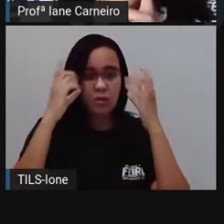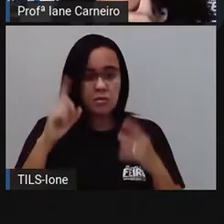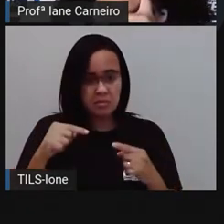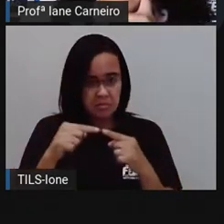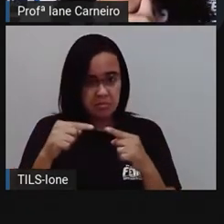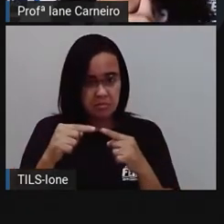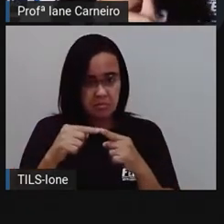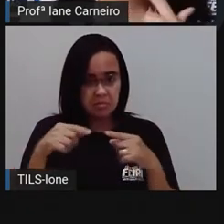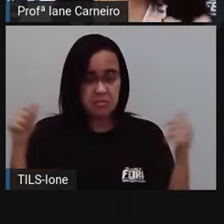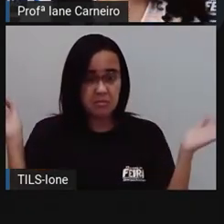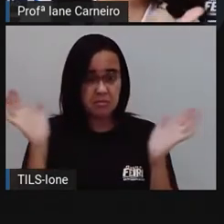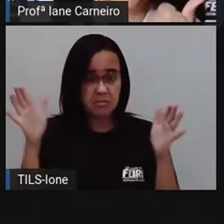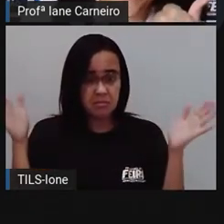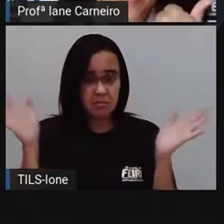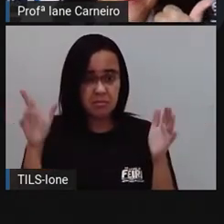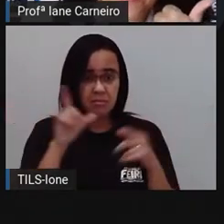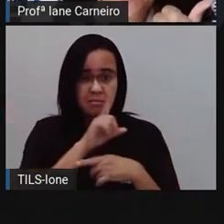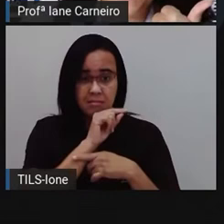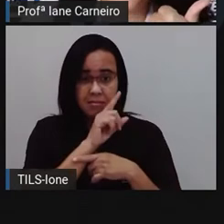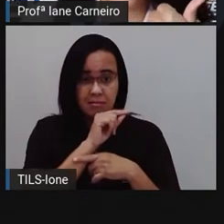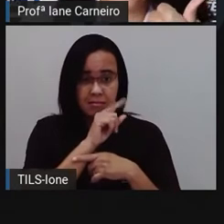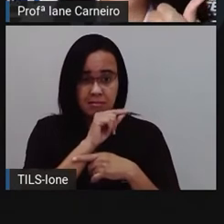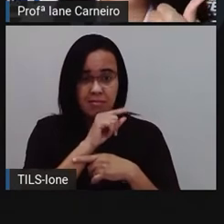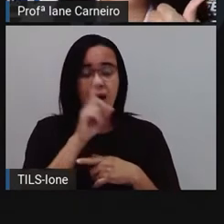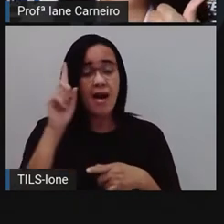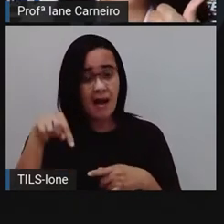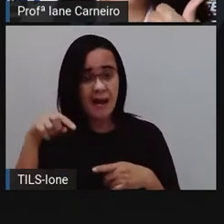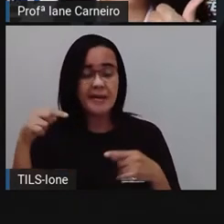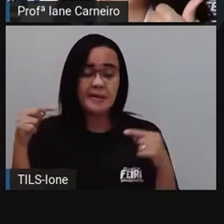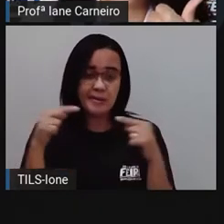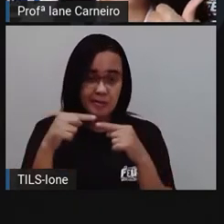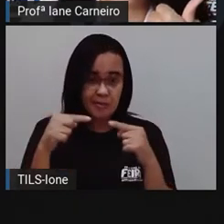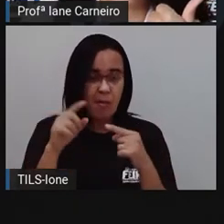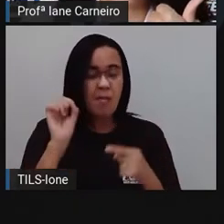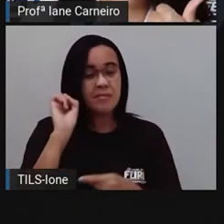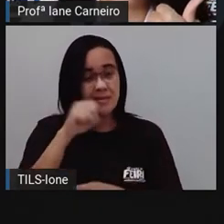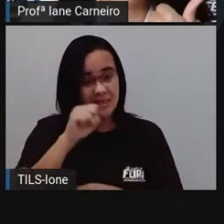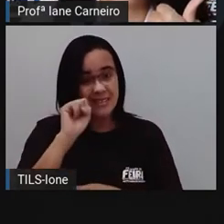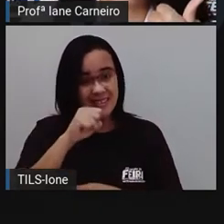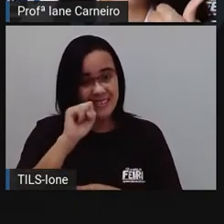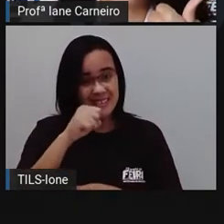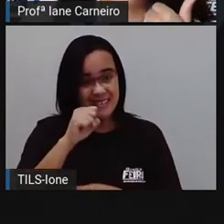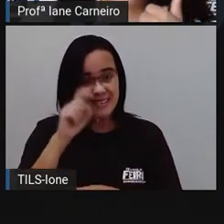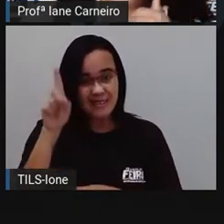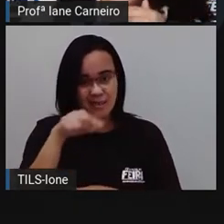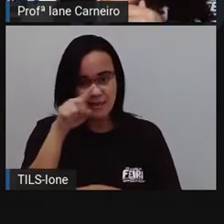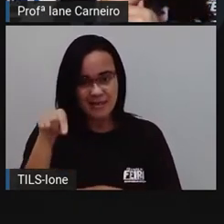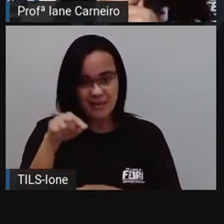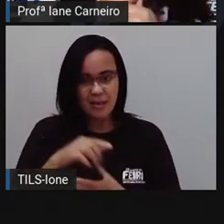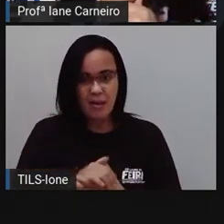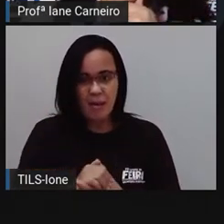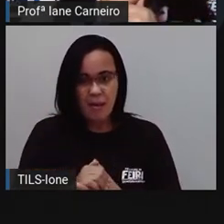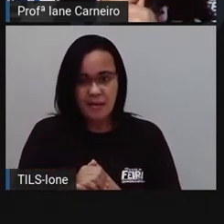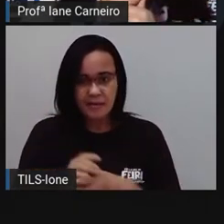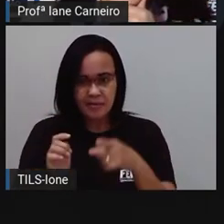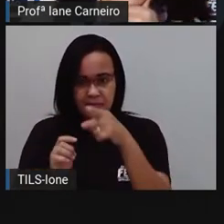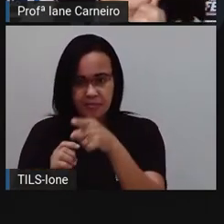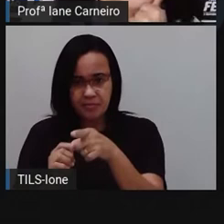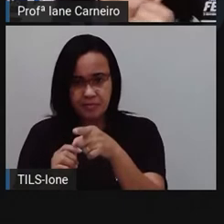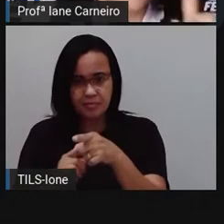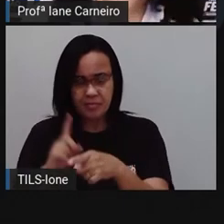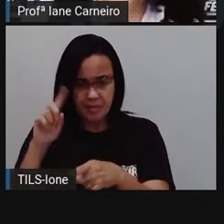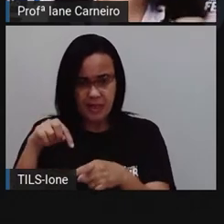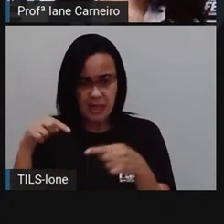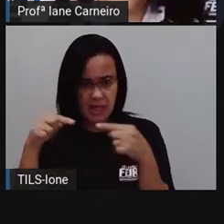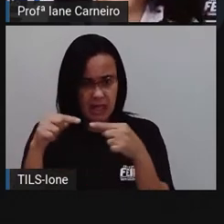é uma ave? Também é uma ave. Então, a gente vai marcar um x, ó. E a jaguatirica?